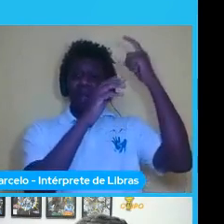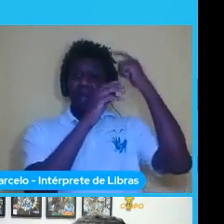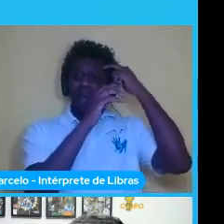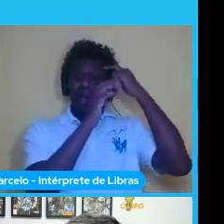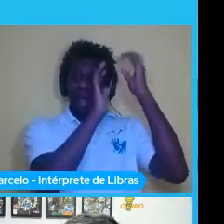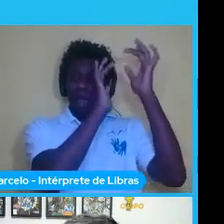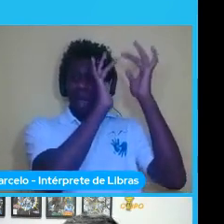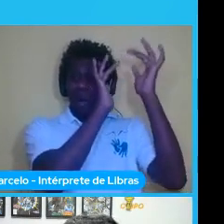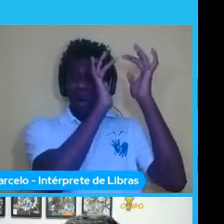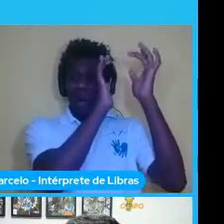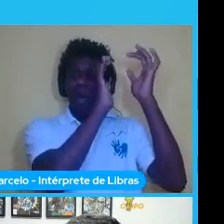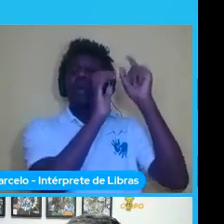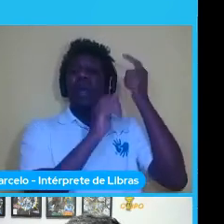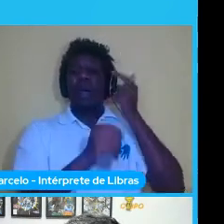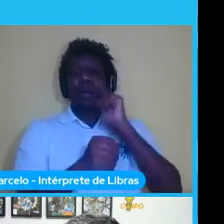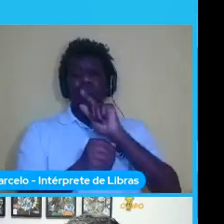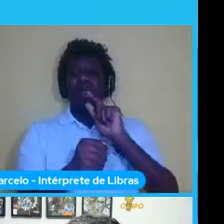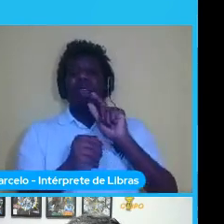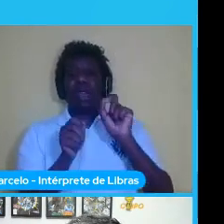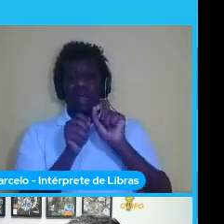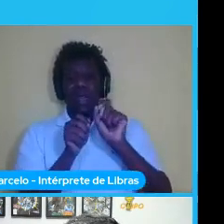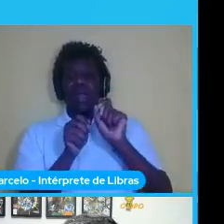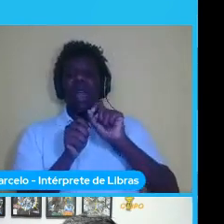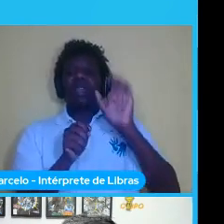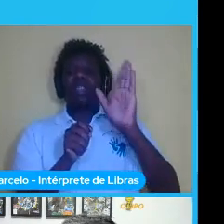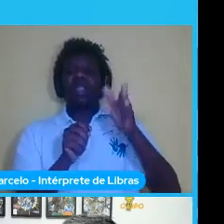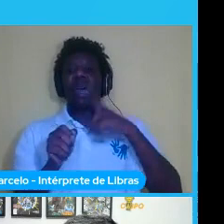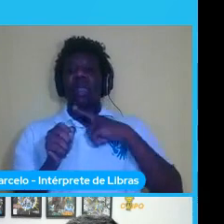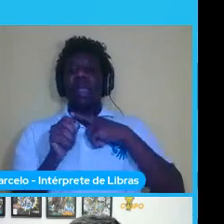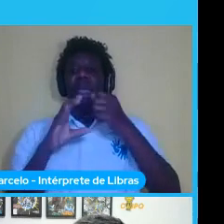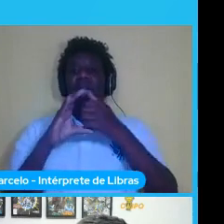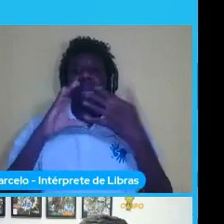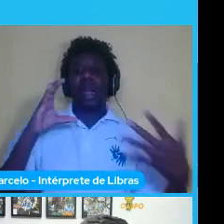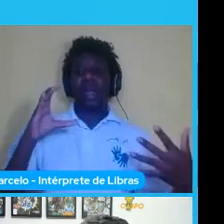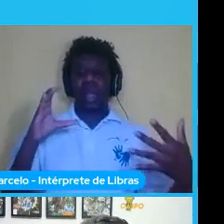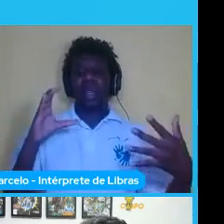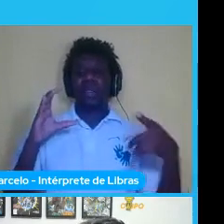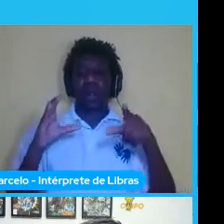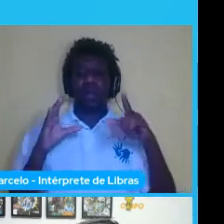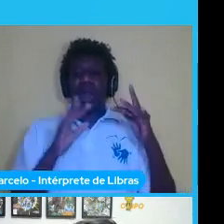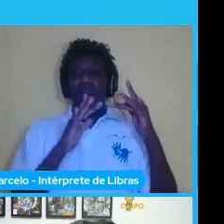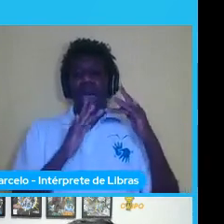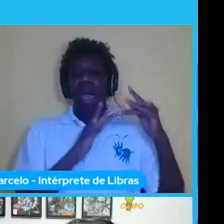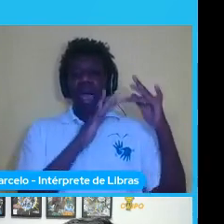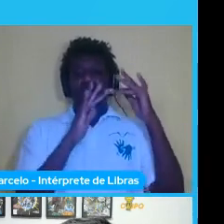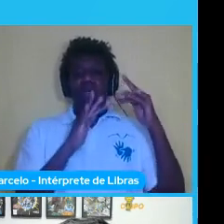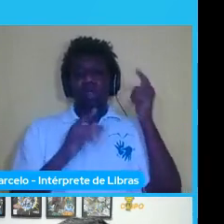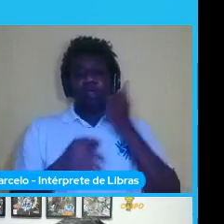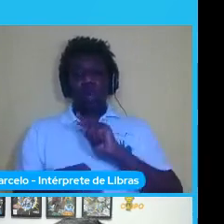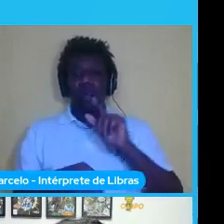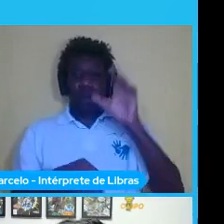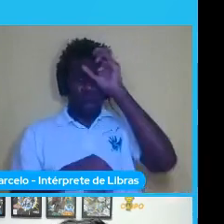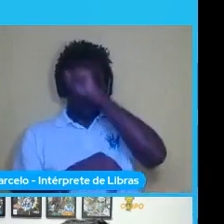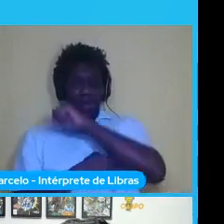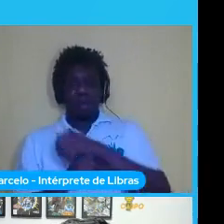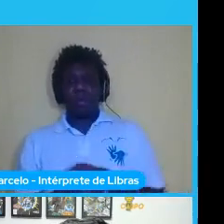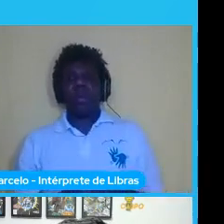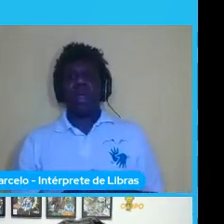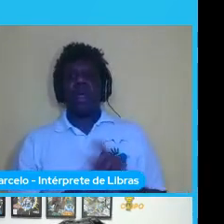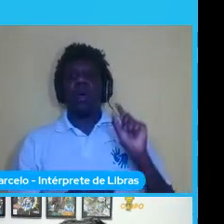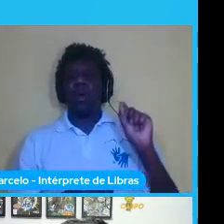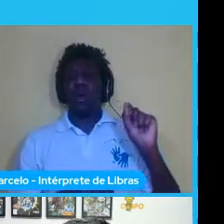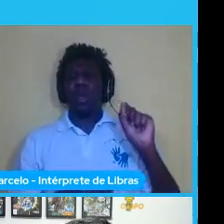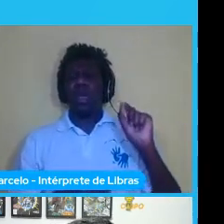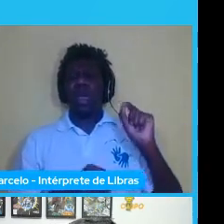características suficientes e fáceis dessa rede conseguir aprender o que que são as camadas de convolução